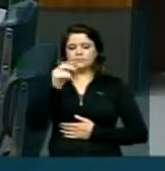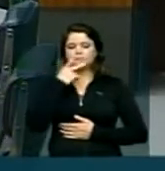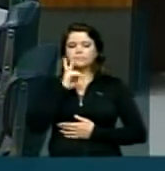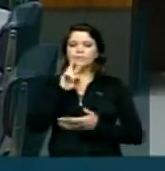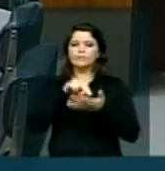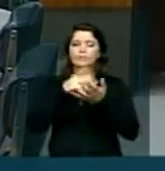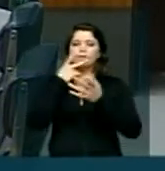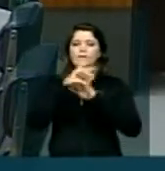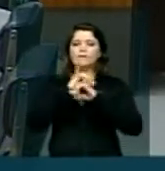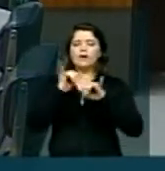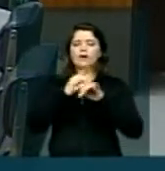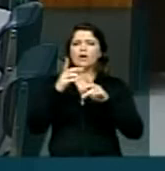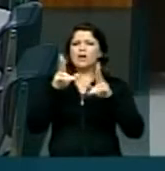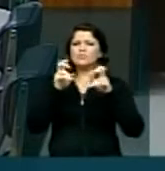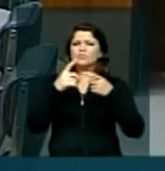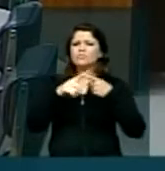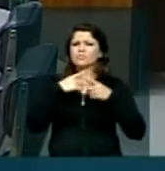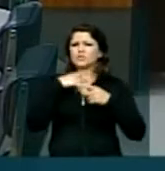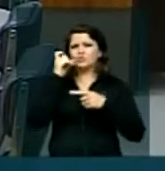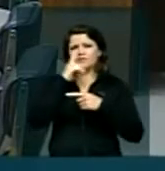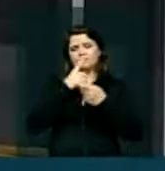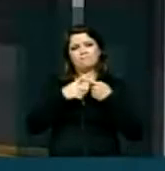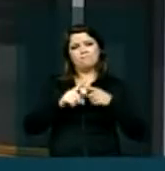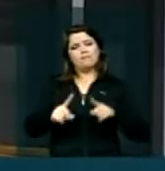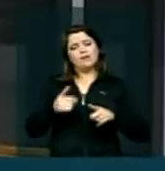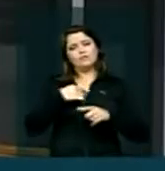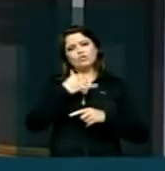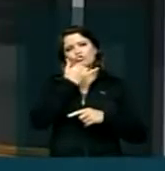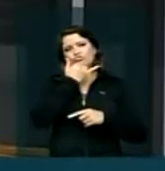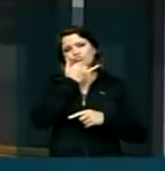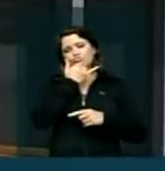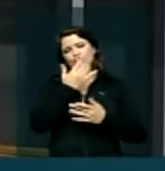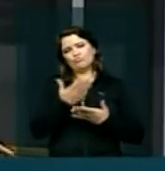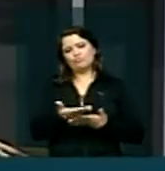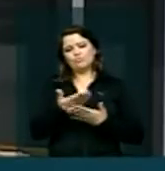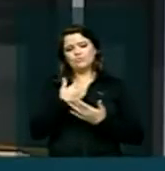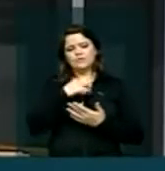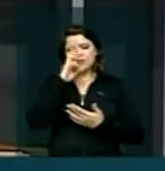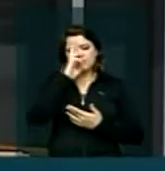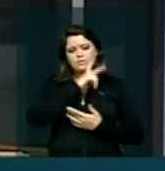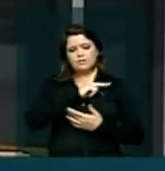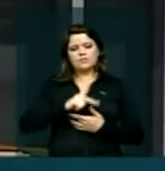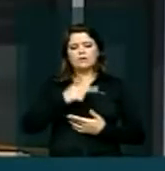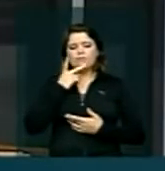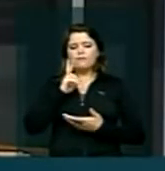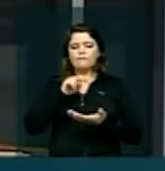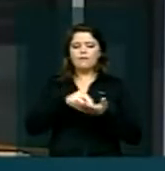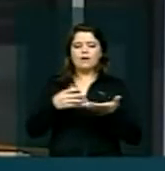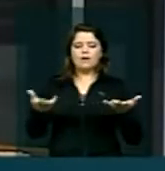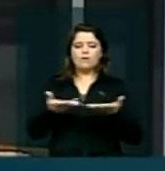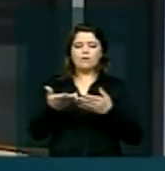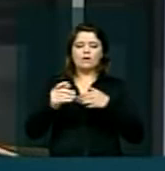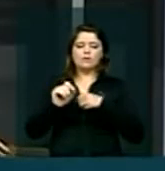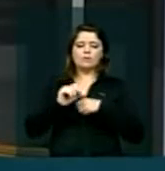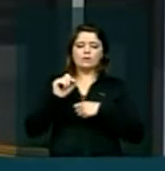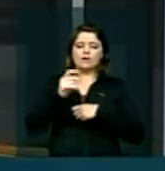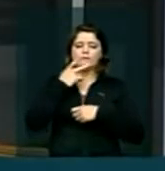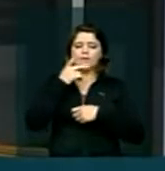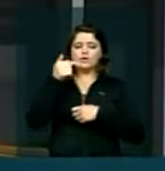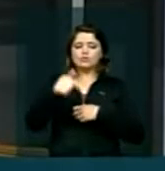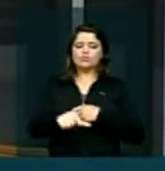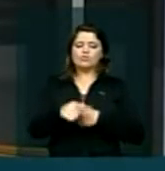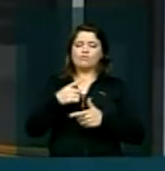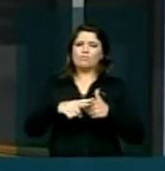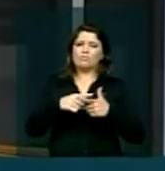tribuna com assuntos menos áridos, mas perdoe-me o trocadilho, Sr. Presidente, o que me traz ao púlpito é mais uma vez a